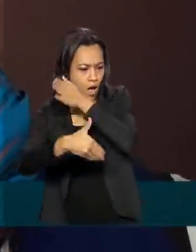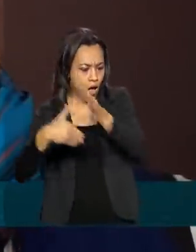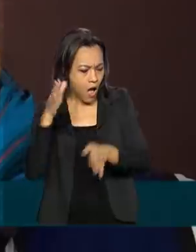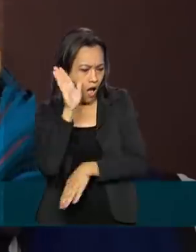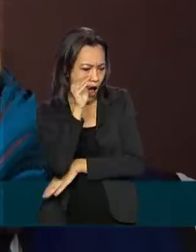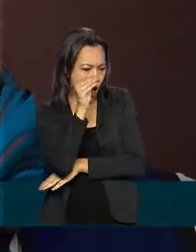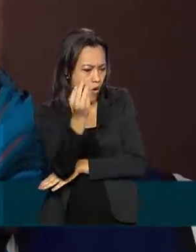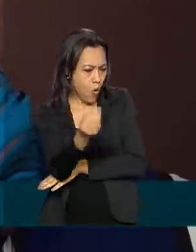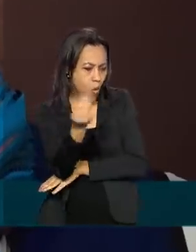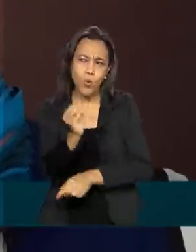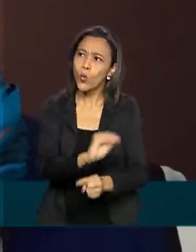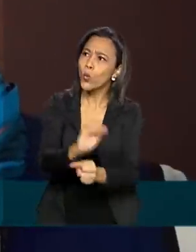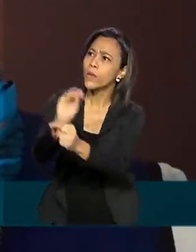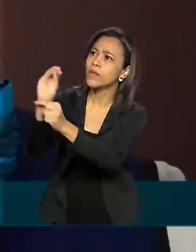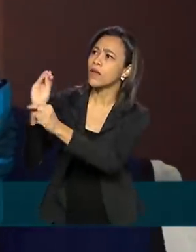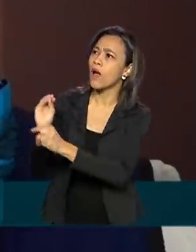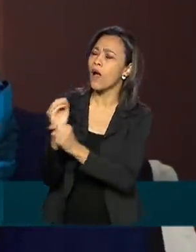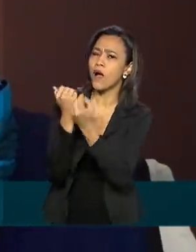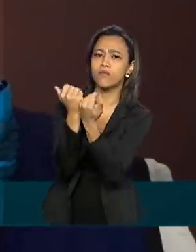realmente cuidar da natureza,